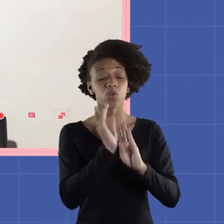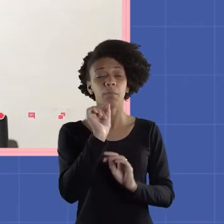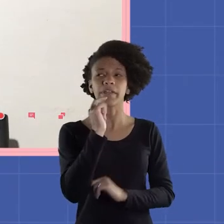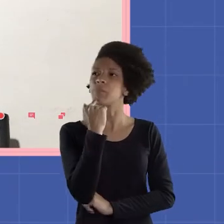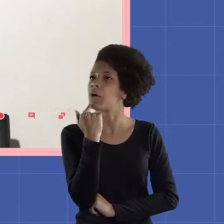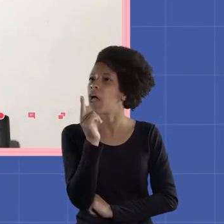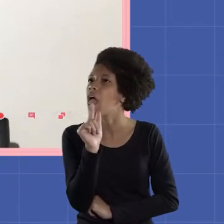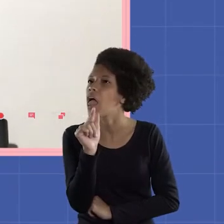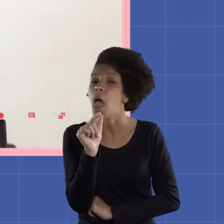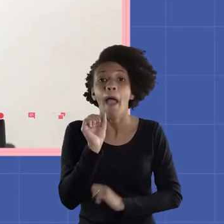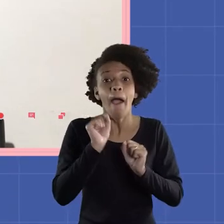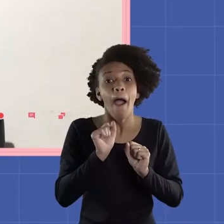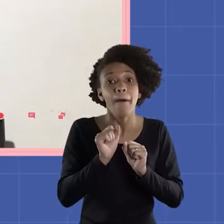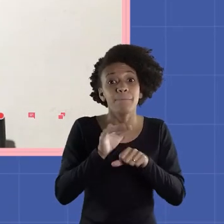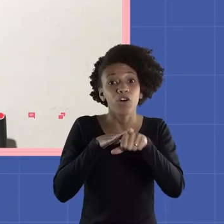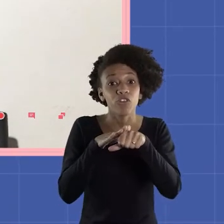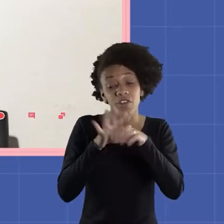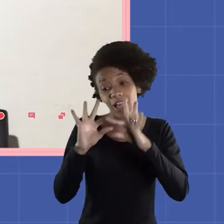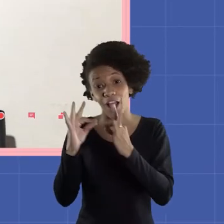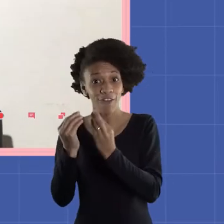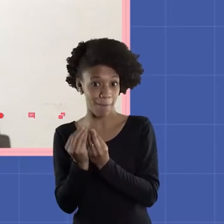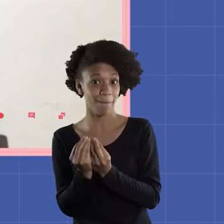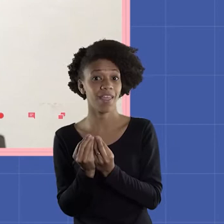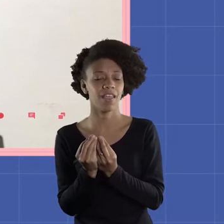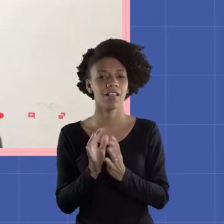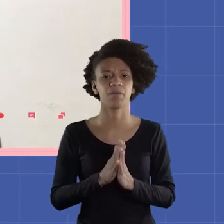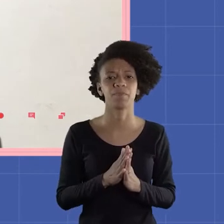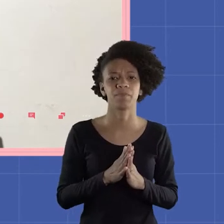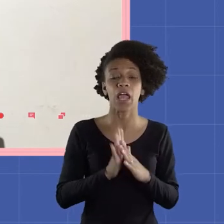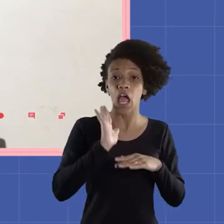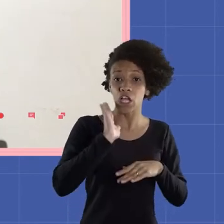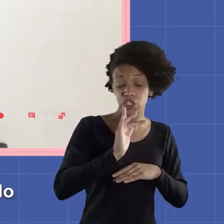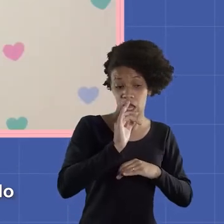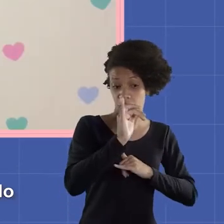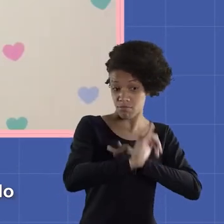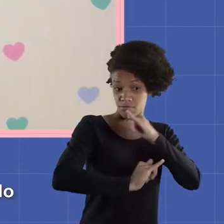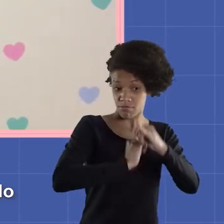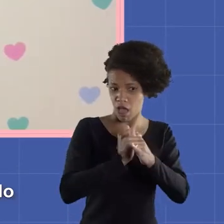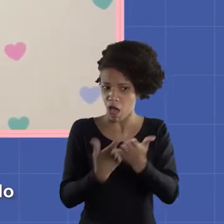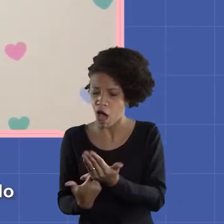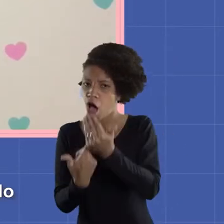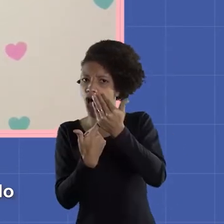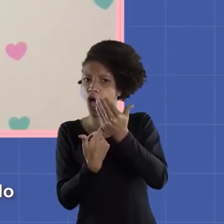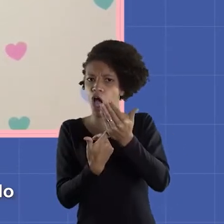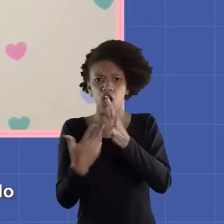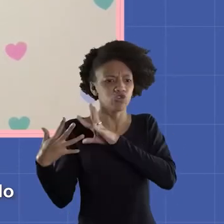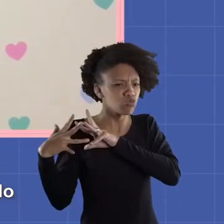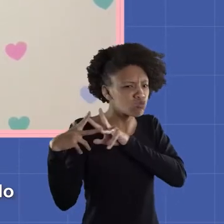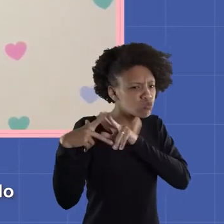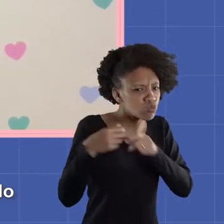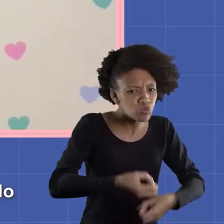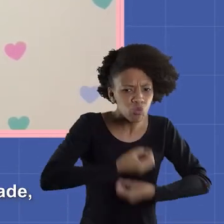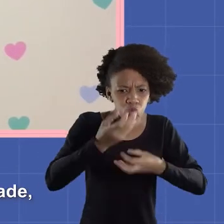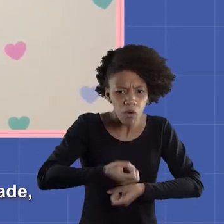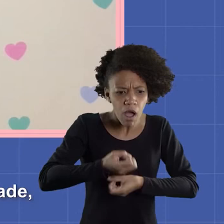descobri aquele negócio lá que você pode falar com a sua família Já com a tecnologia a gente